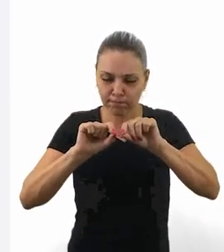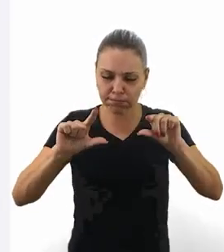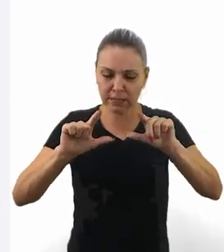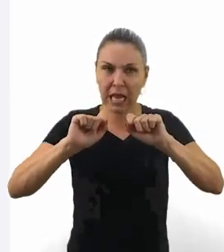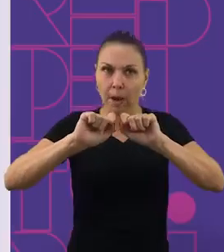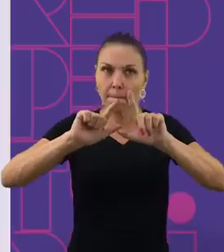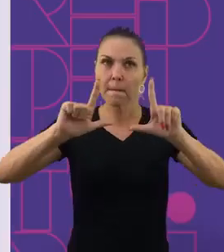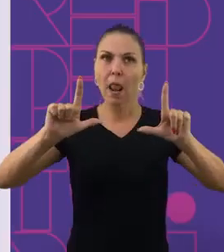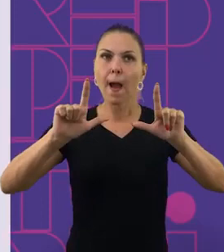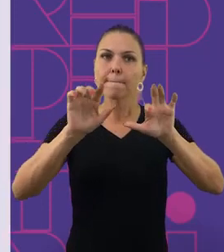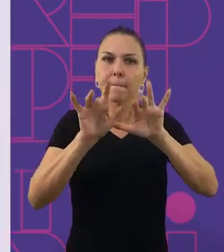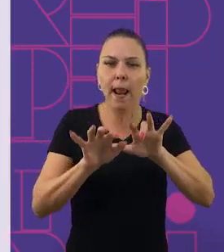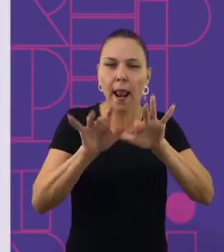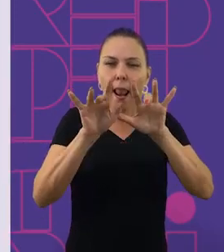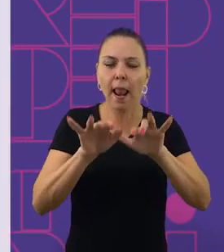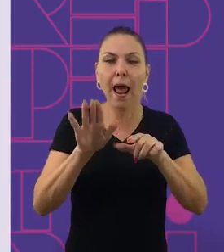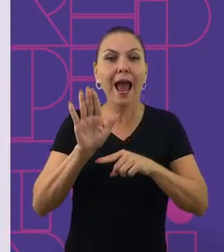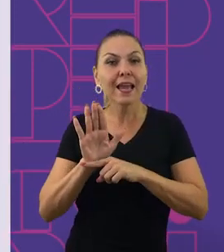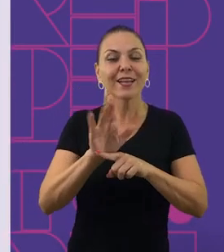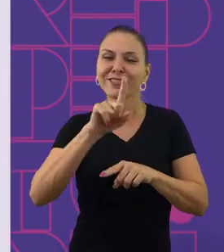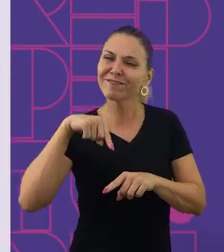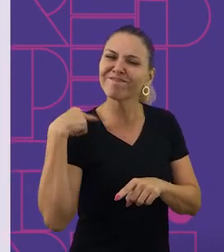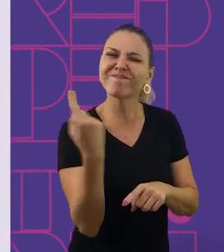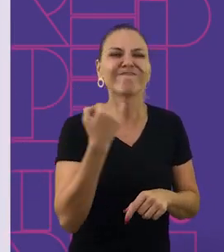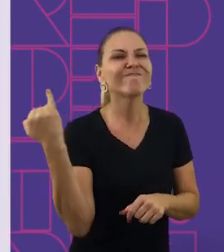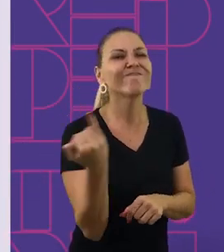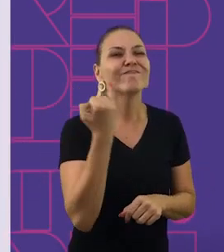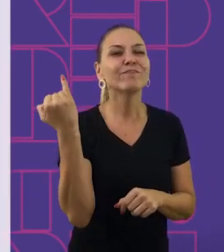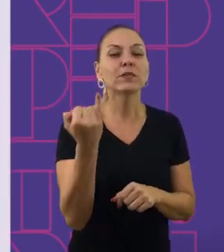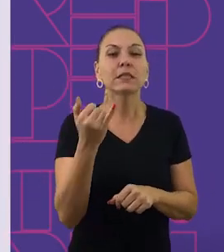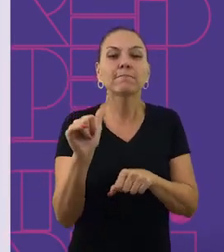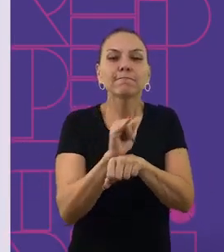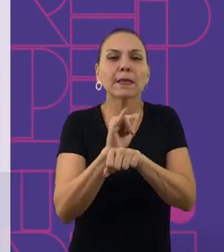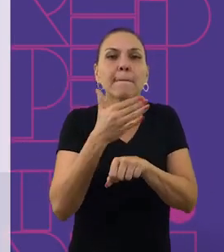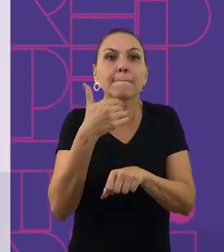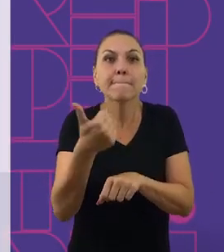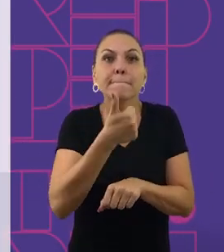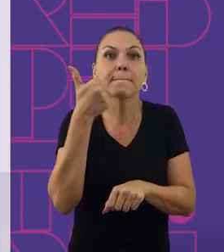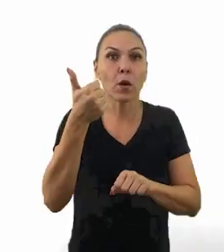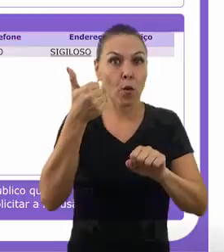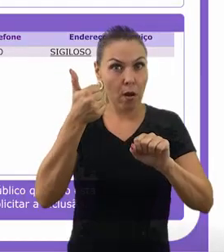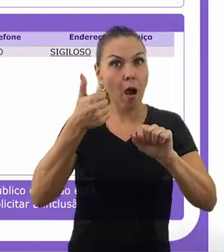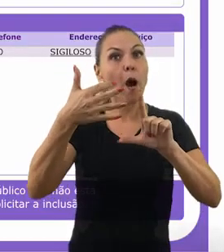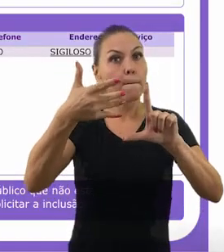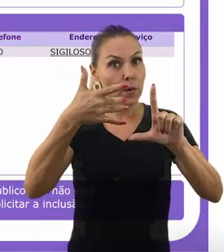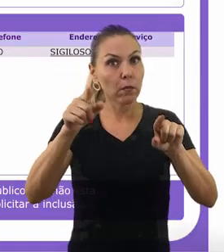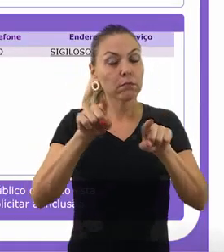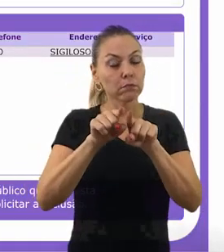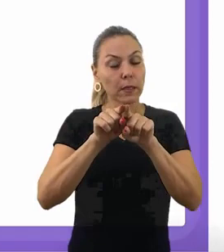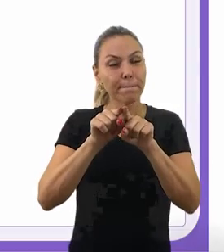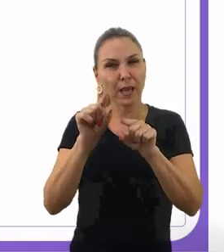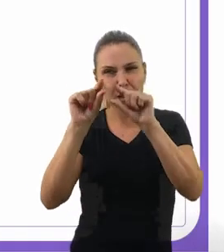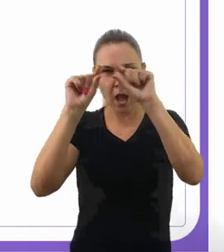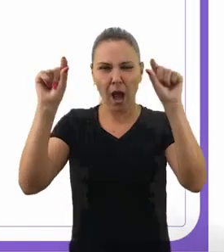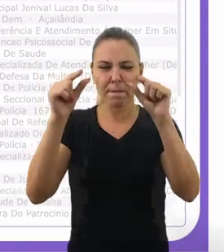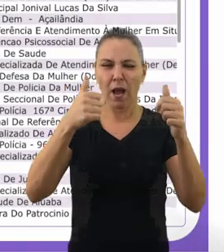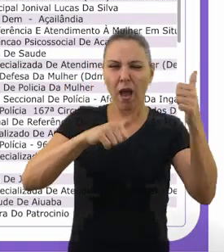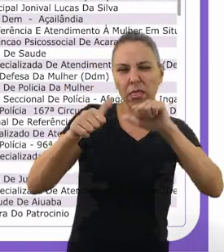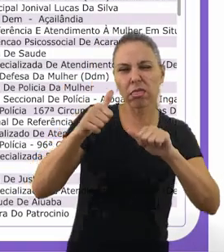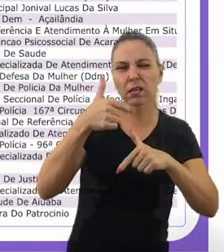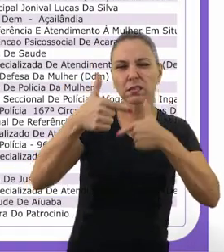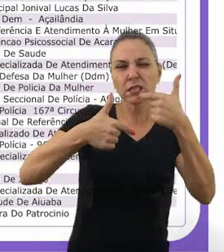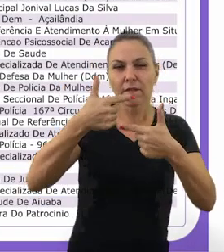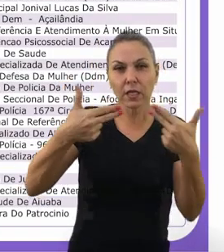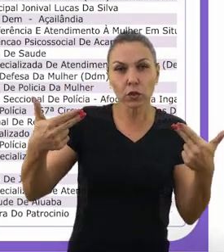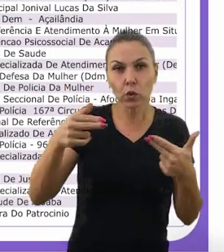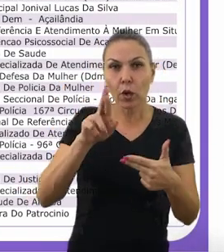preencher nosso formulário. Sua contribuição é fundamental para o aprimoramento do painel. Na aba Análise da Rede de Serviços, você